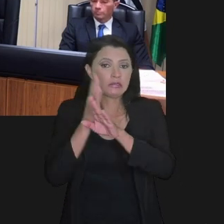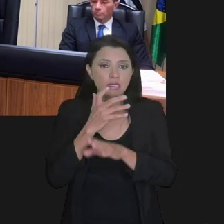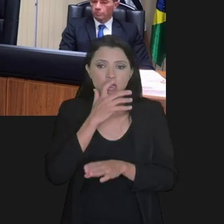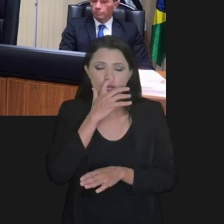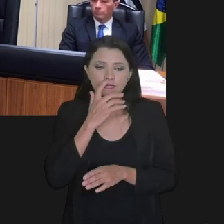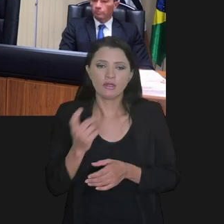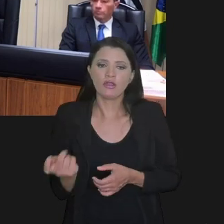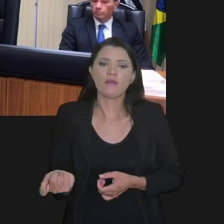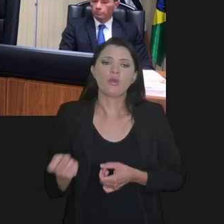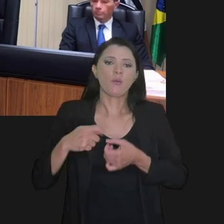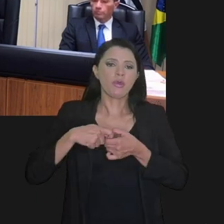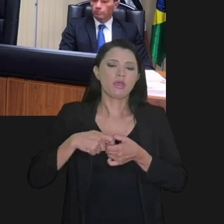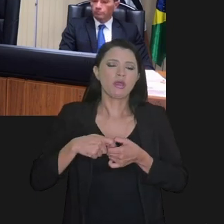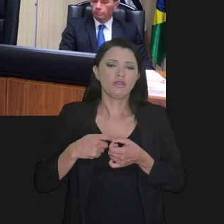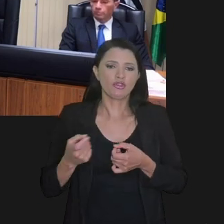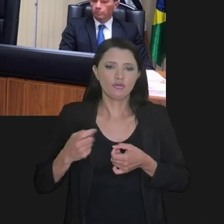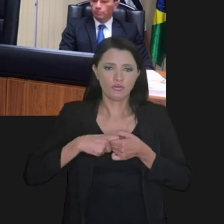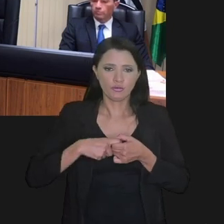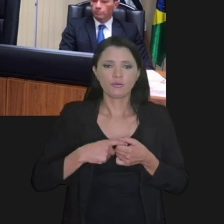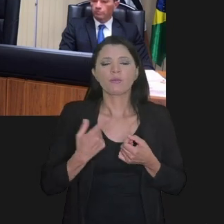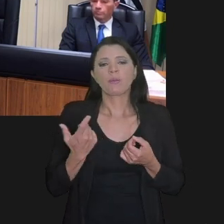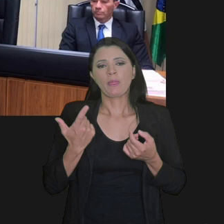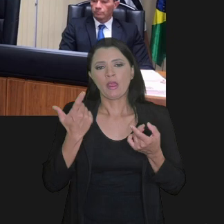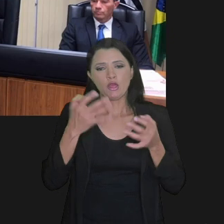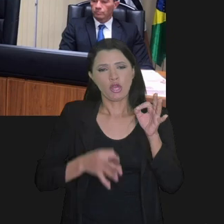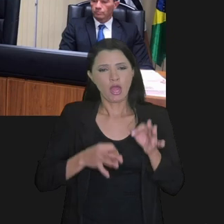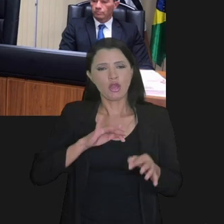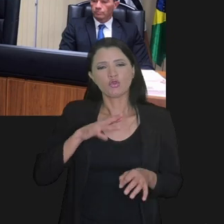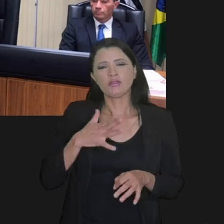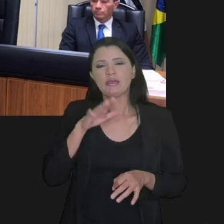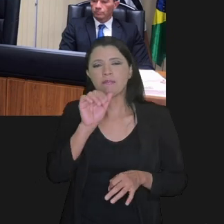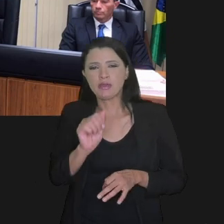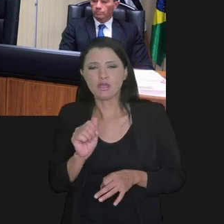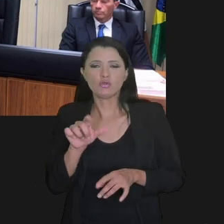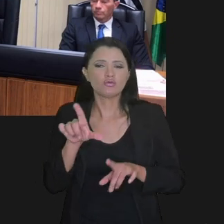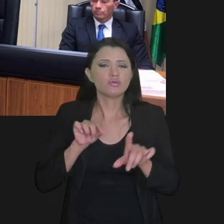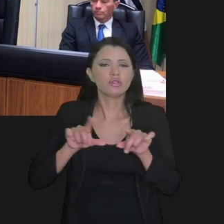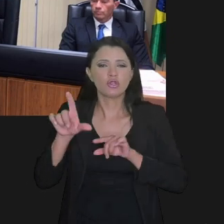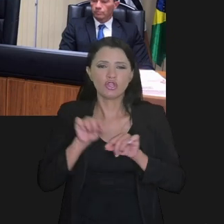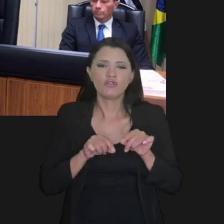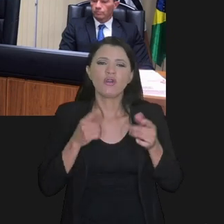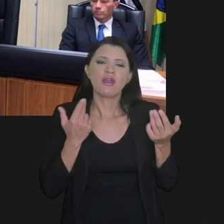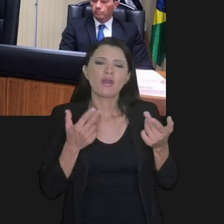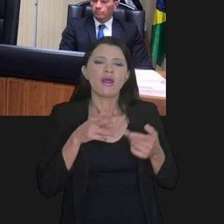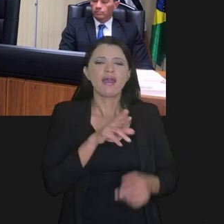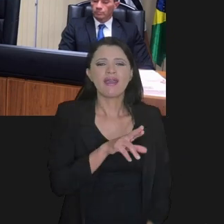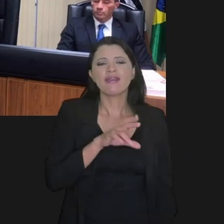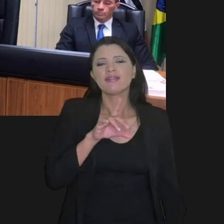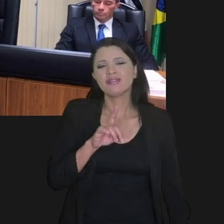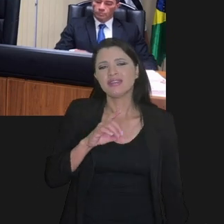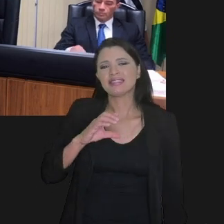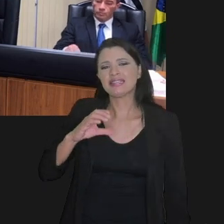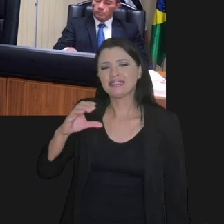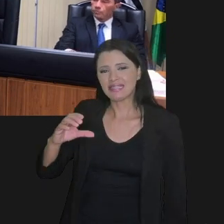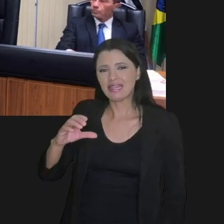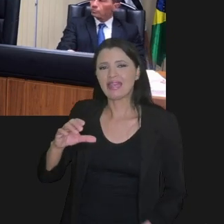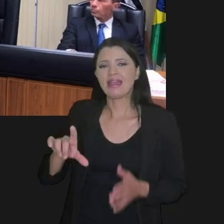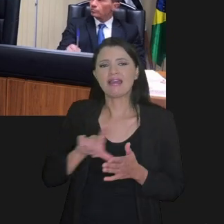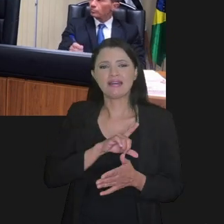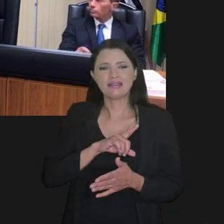se constatada a irrecuperabilidade, o ajuizamento seletivo, que é basicamente um